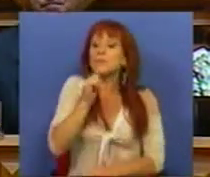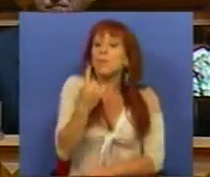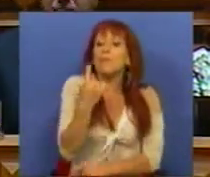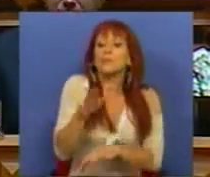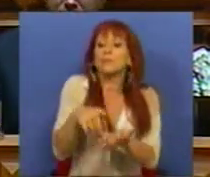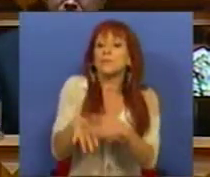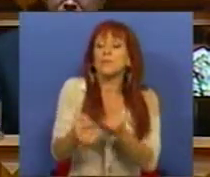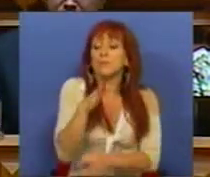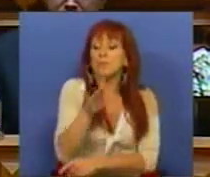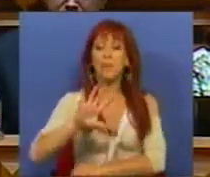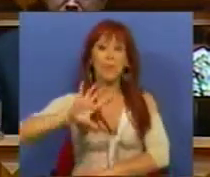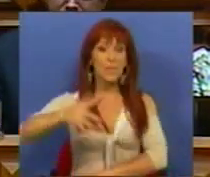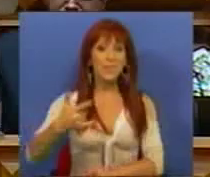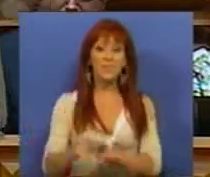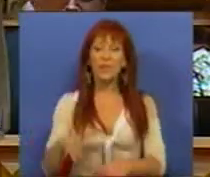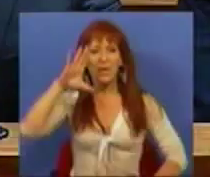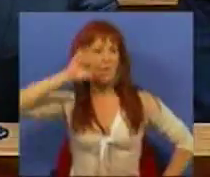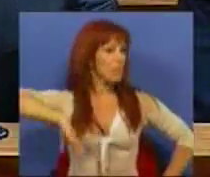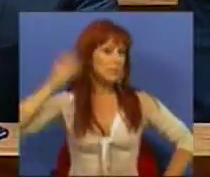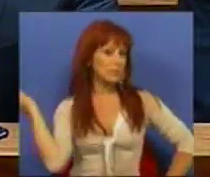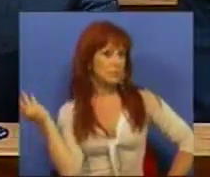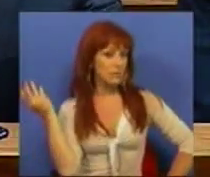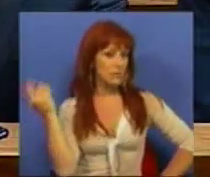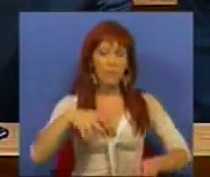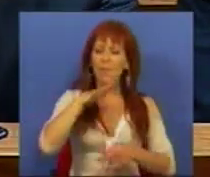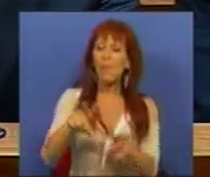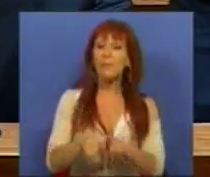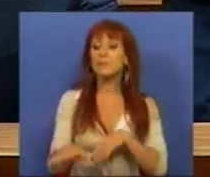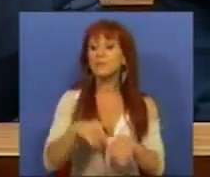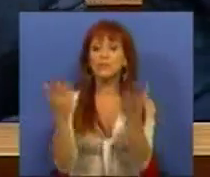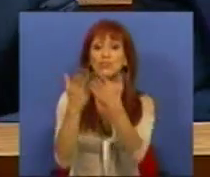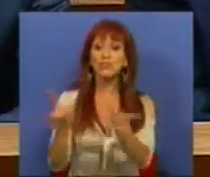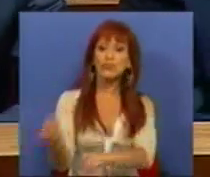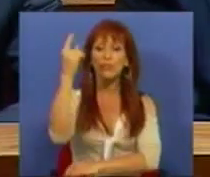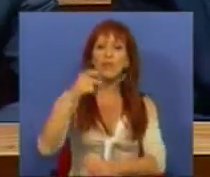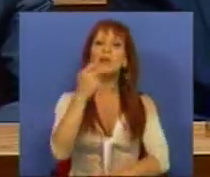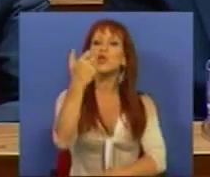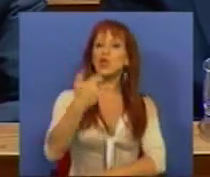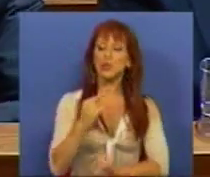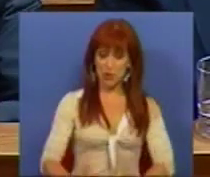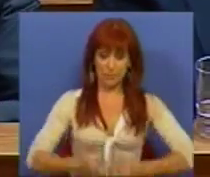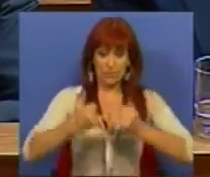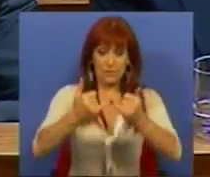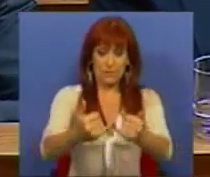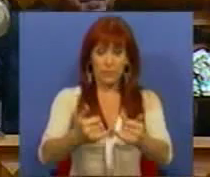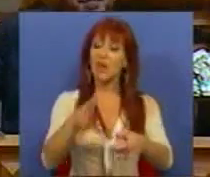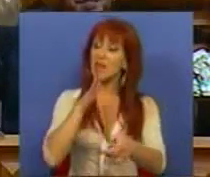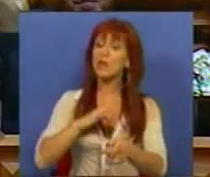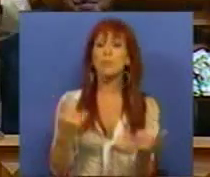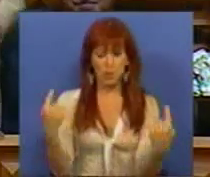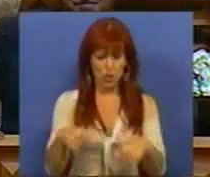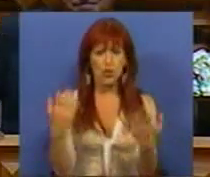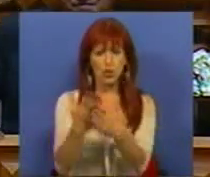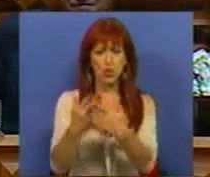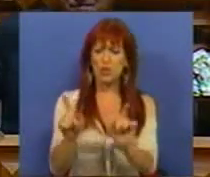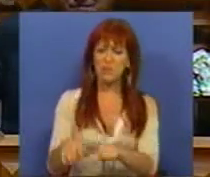que tomou, que anunciou ao país. Não sabe. E diz então que não fez estudos. Resposta seguinte, já nos vem dizer que temos